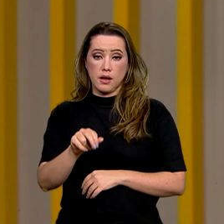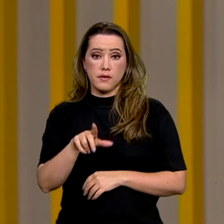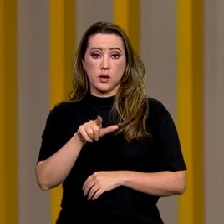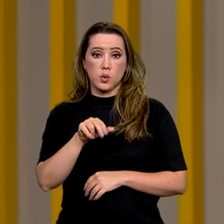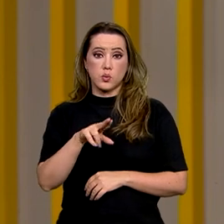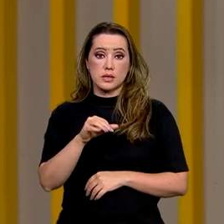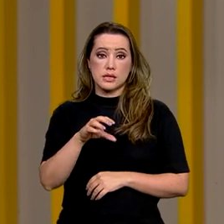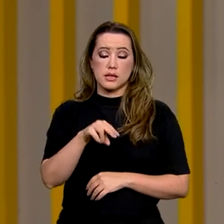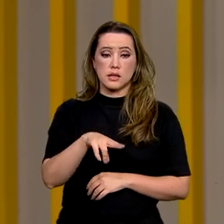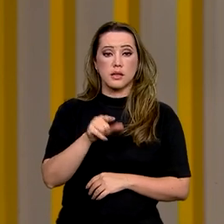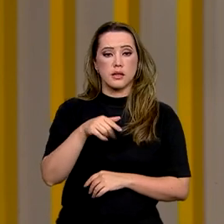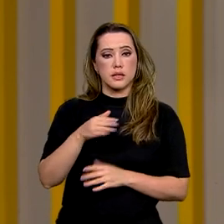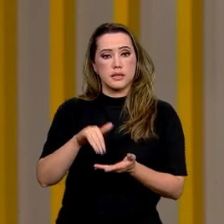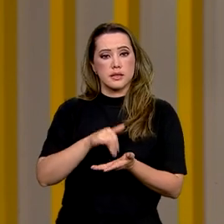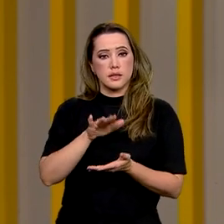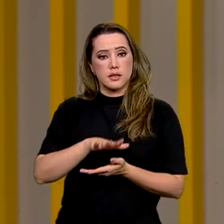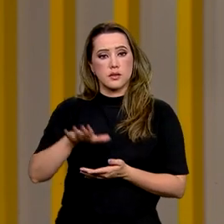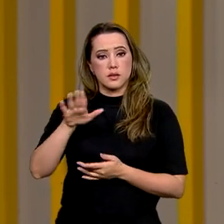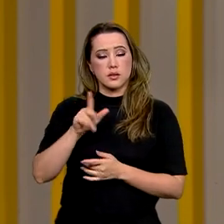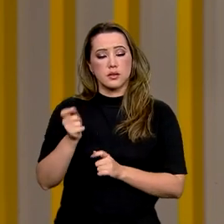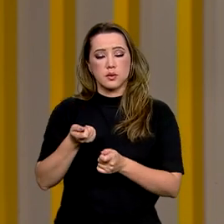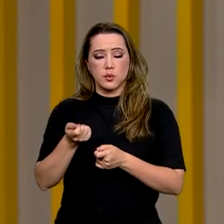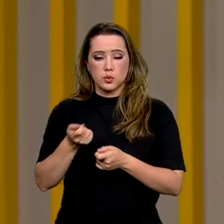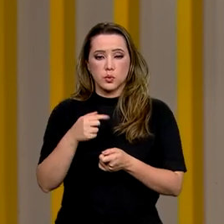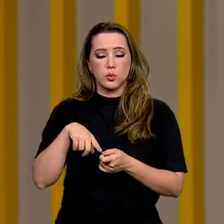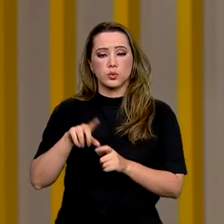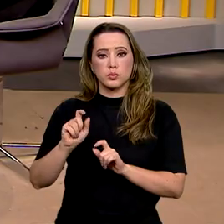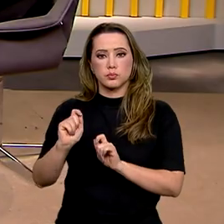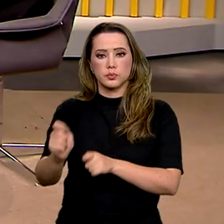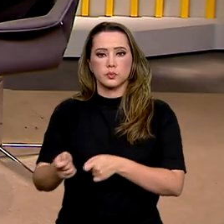Monitoramento e Pesquisa. Confira aí a entrevista.